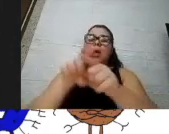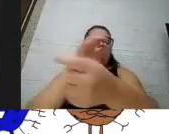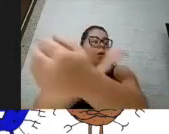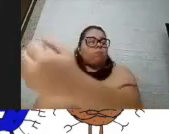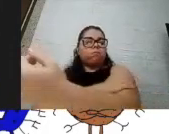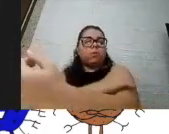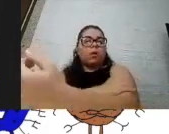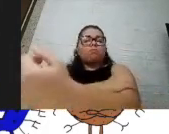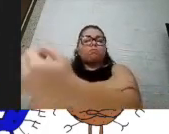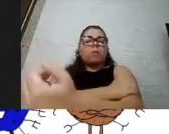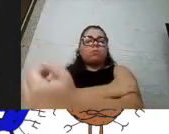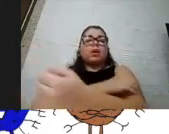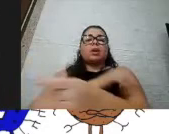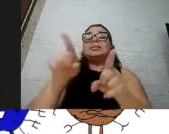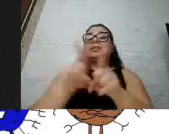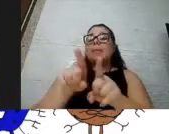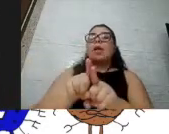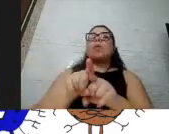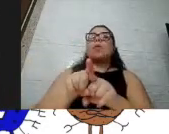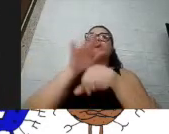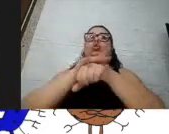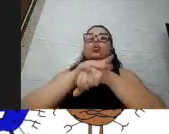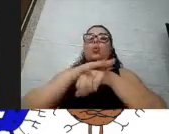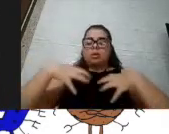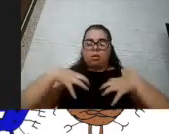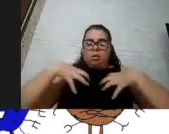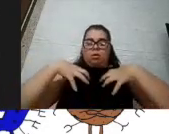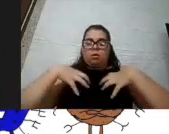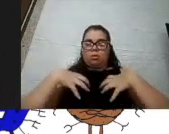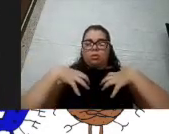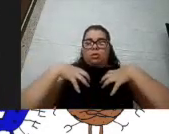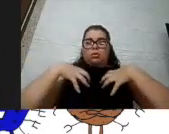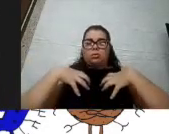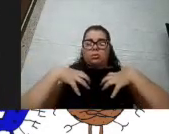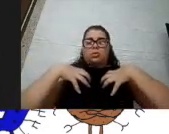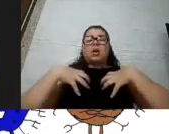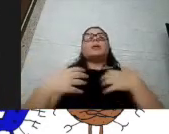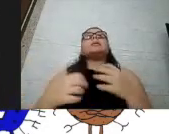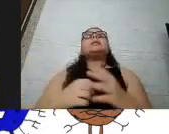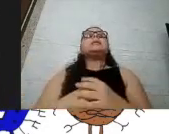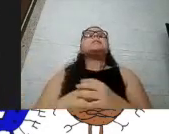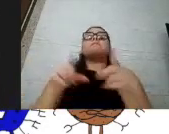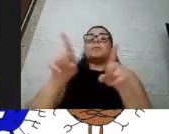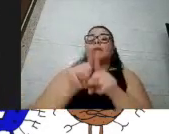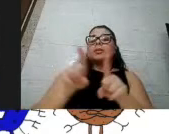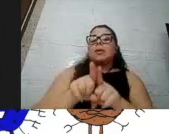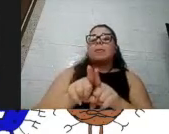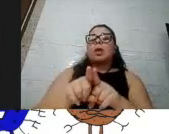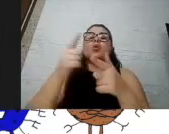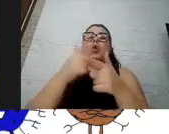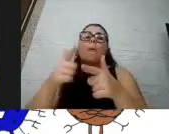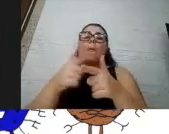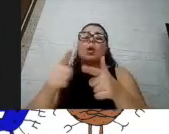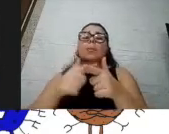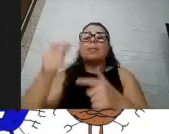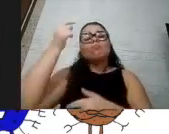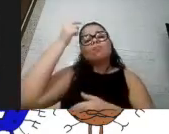pessoas com doença pulmonar crônica, pessoas com demência ou doença de Alzheimer, isso